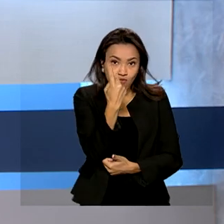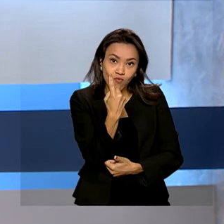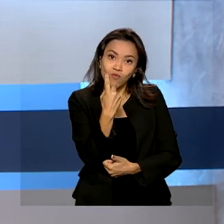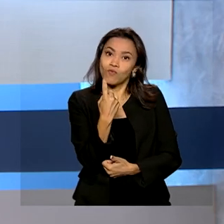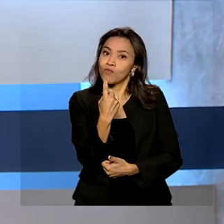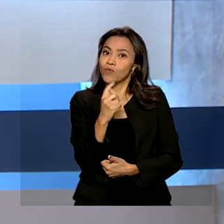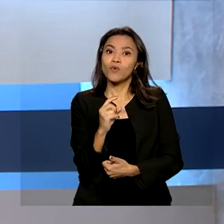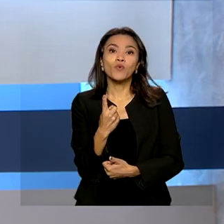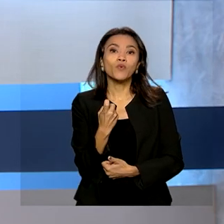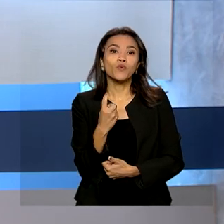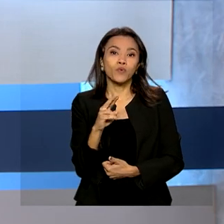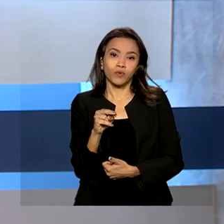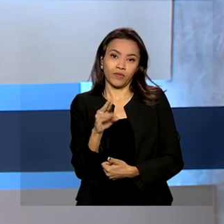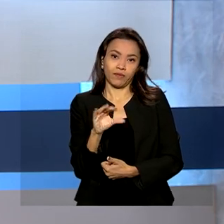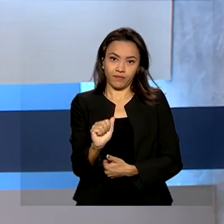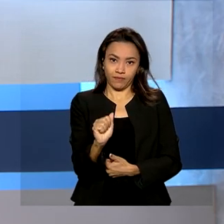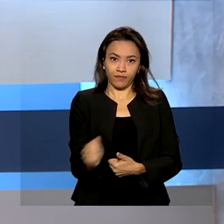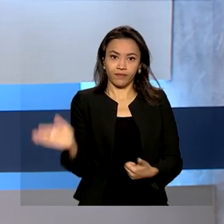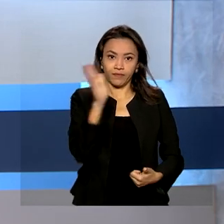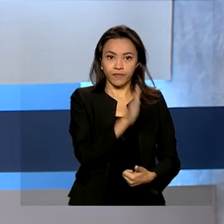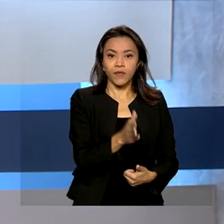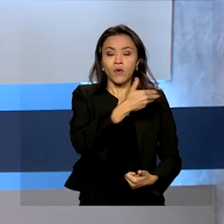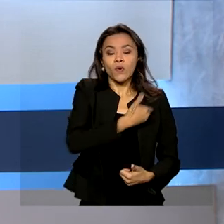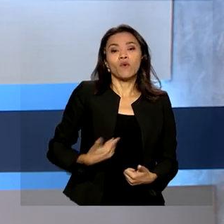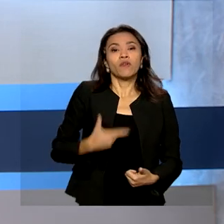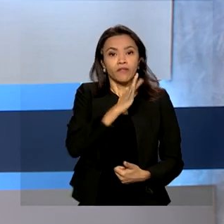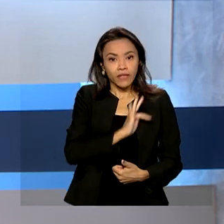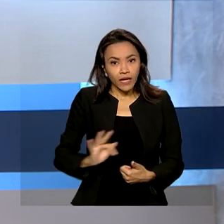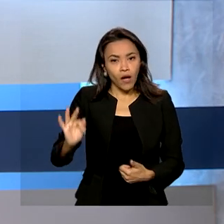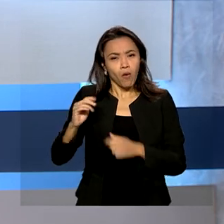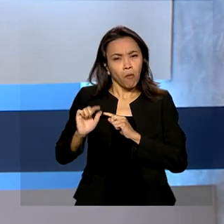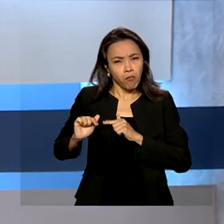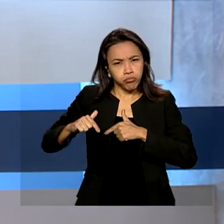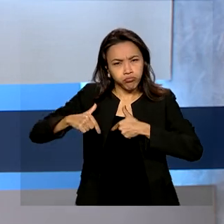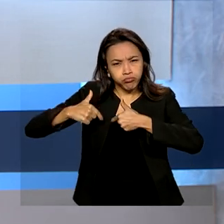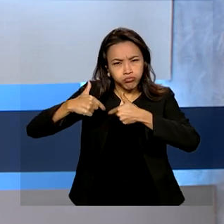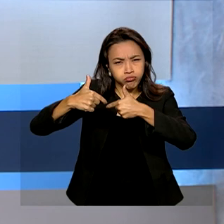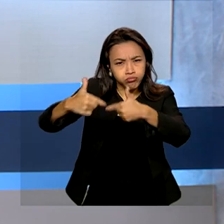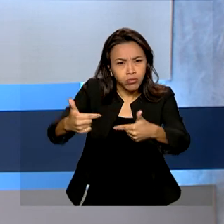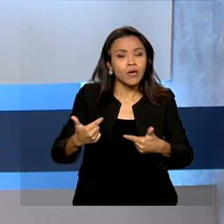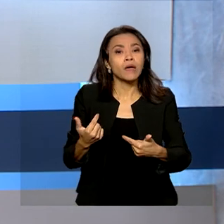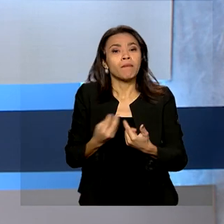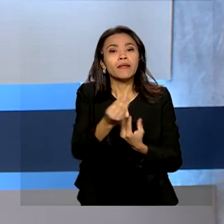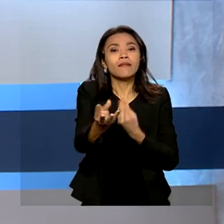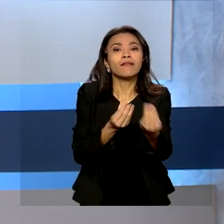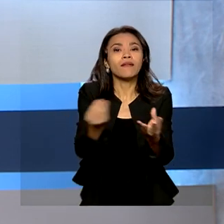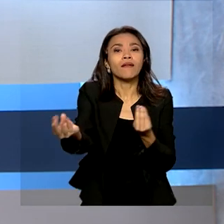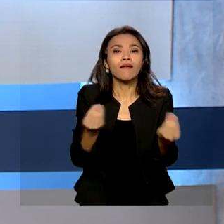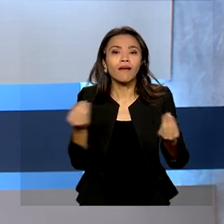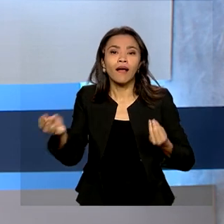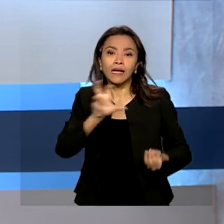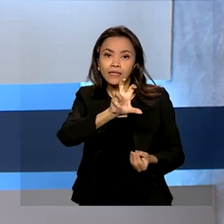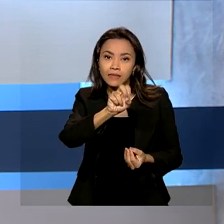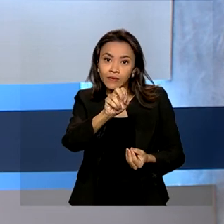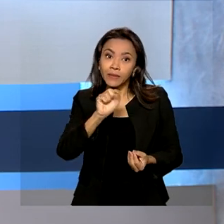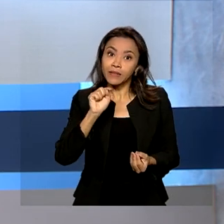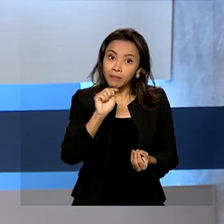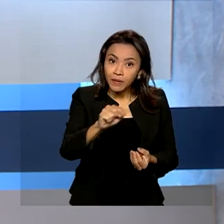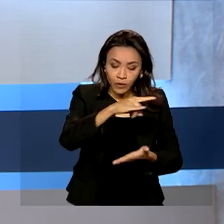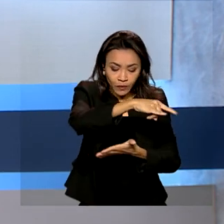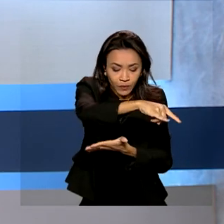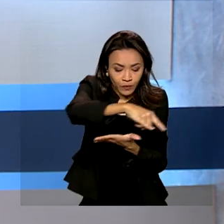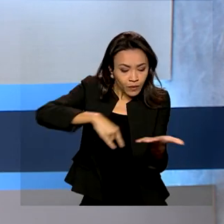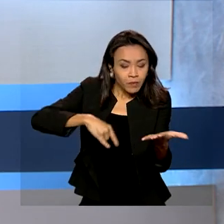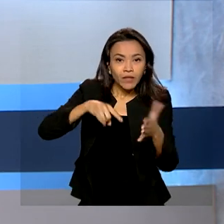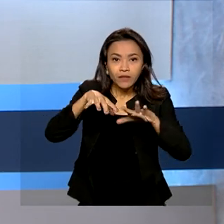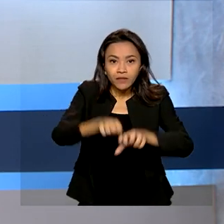O governo federal realiza uma força-tarefa para entregar 50 mil títulos de propriedade rural até o fim